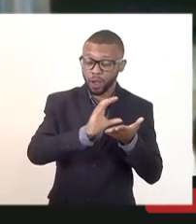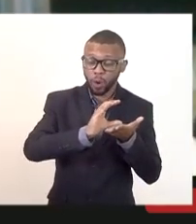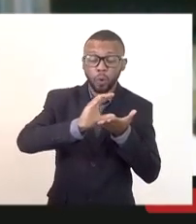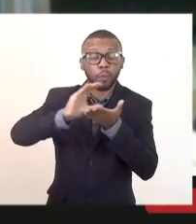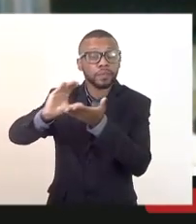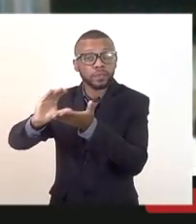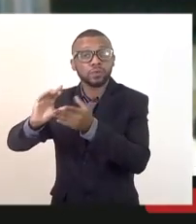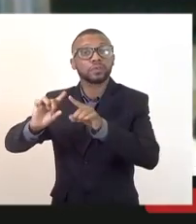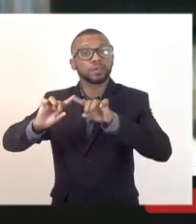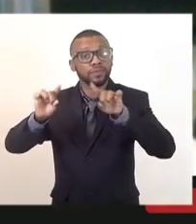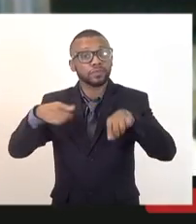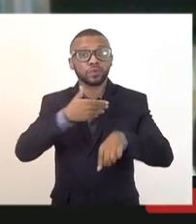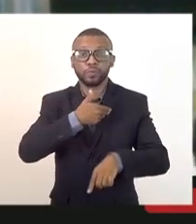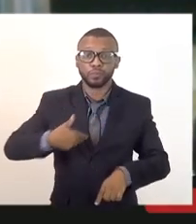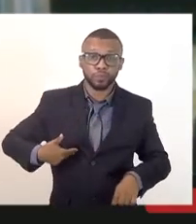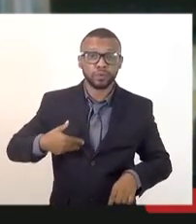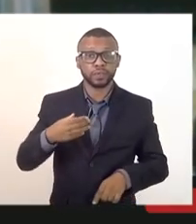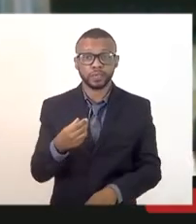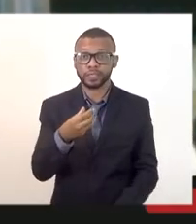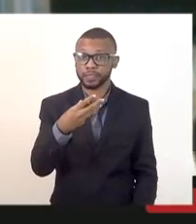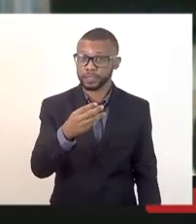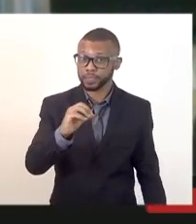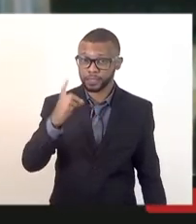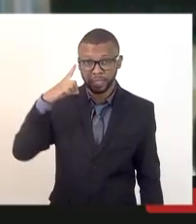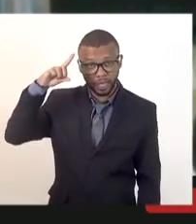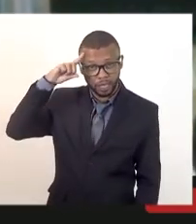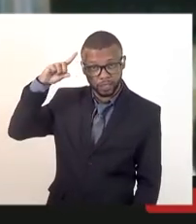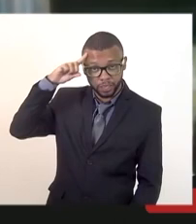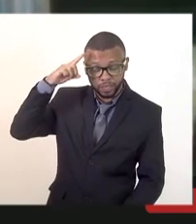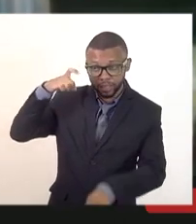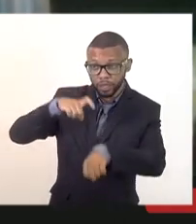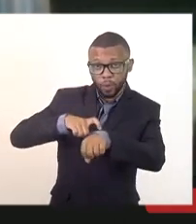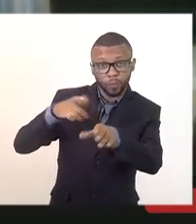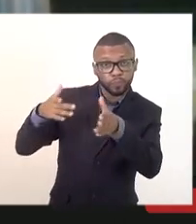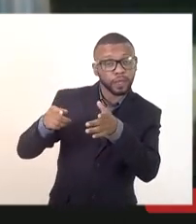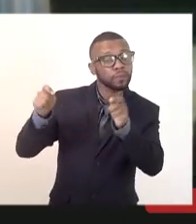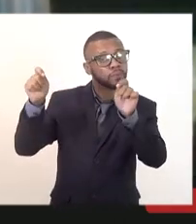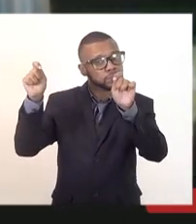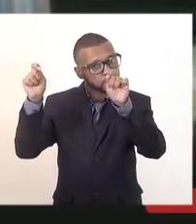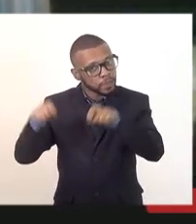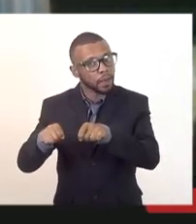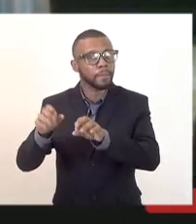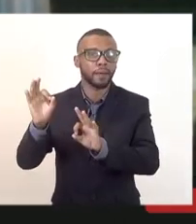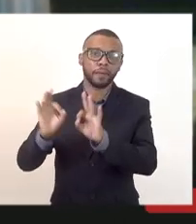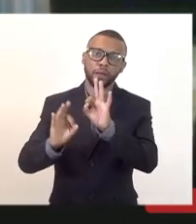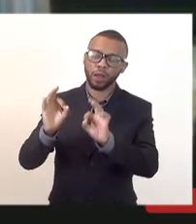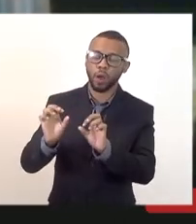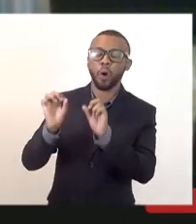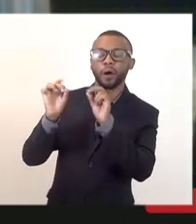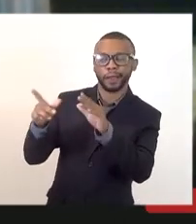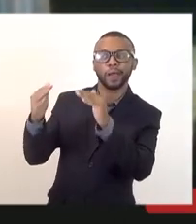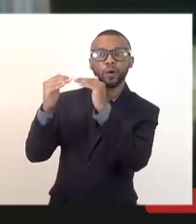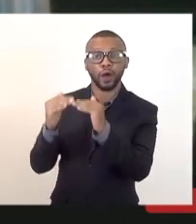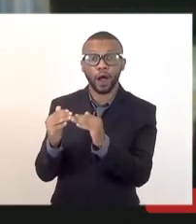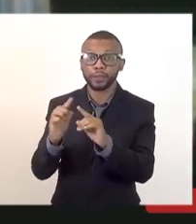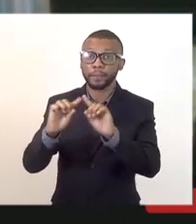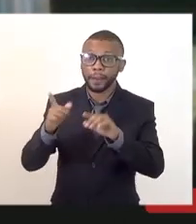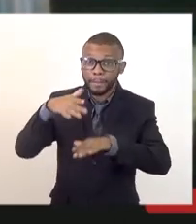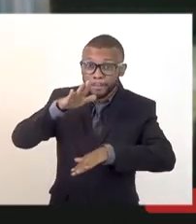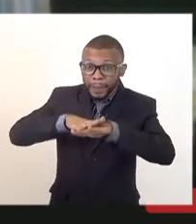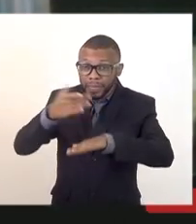30 dias será um tempo suficiente para a preparação agora mais do que isso eu considero que aí